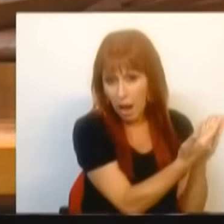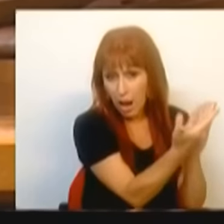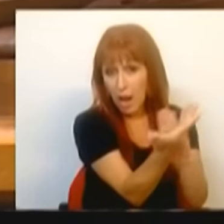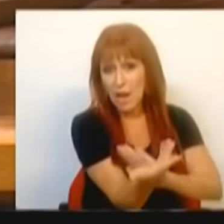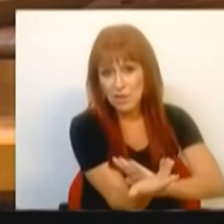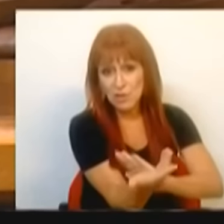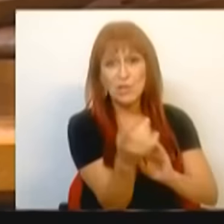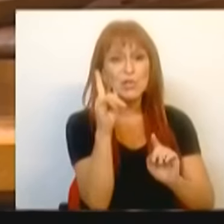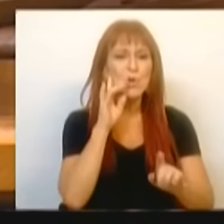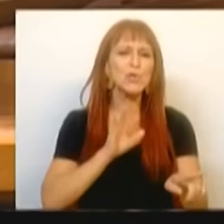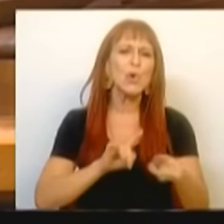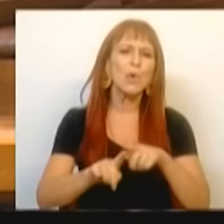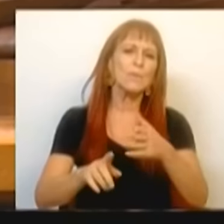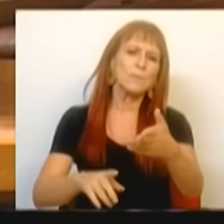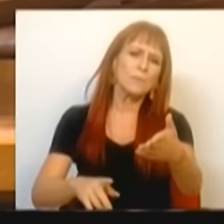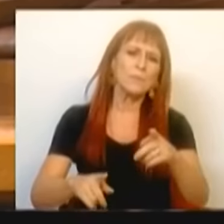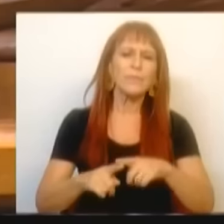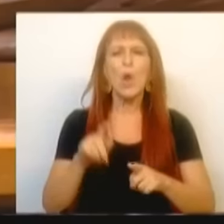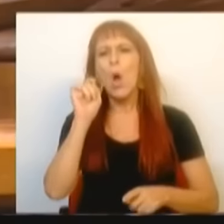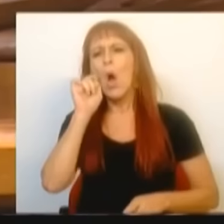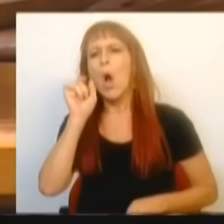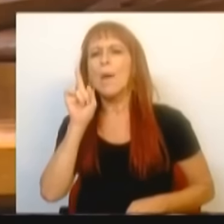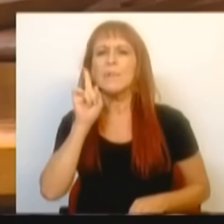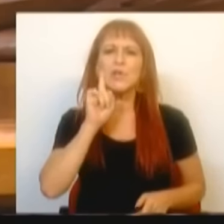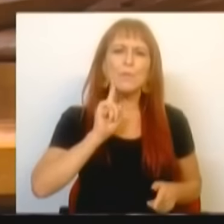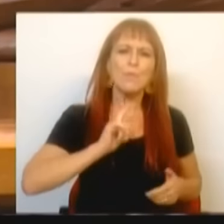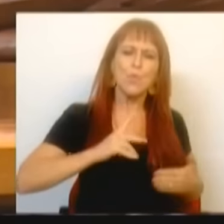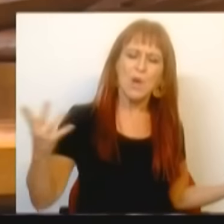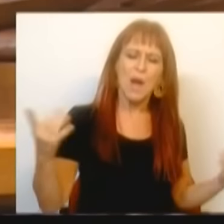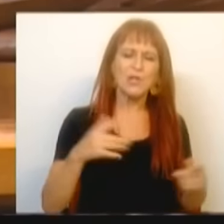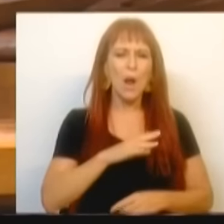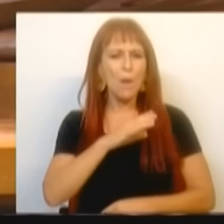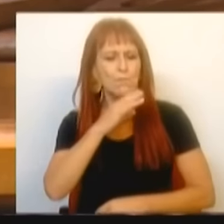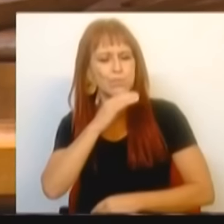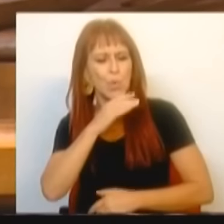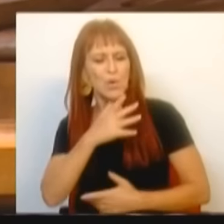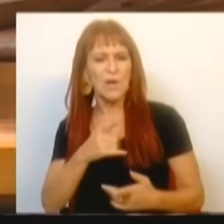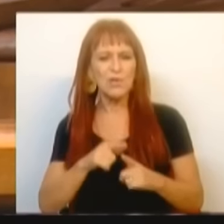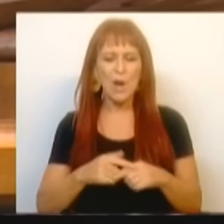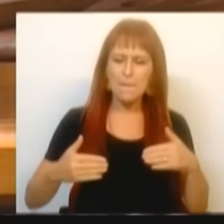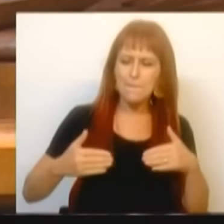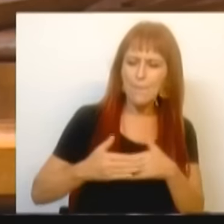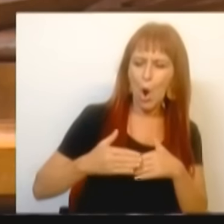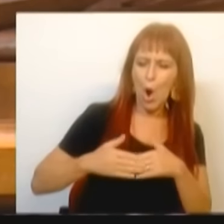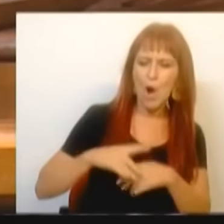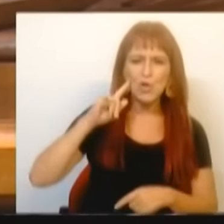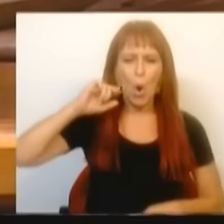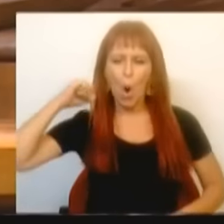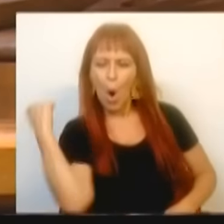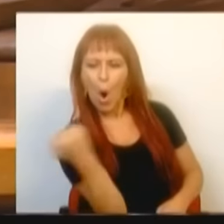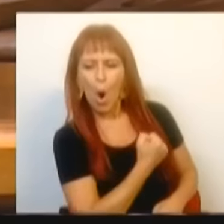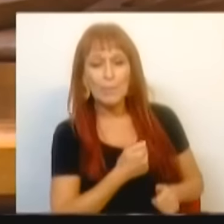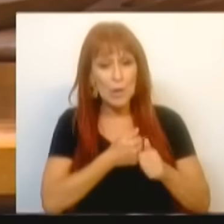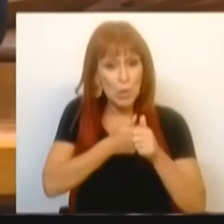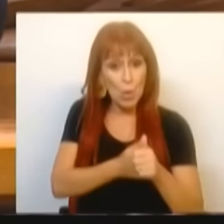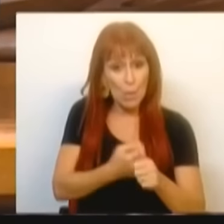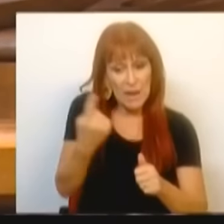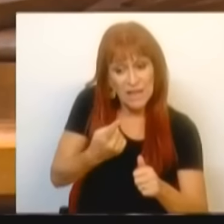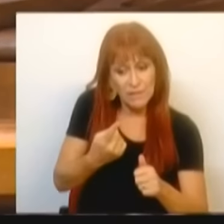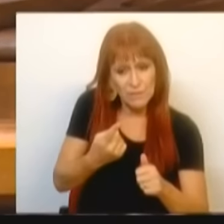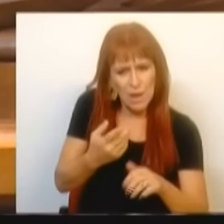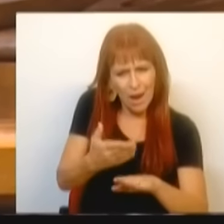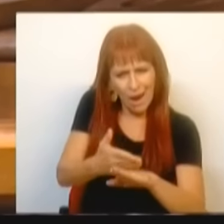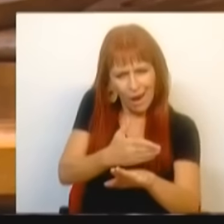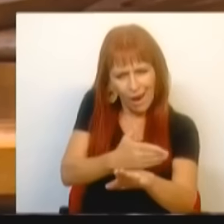Srs. Deputados, são homens e mulheres polícias mortos ou assassinados no cumprimento do dever. Antes